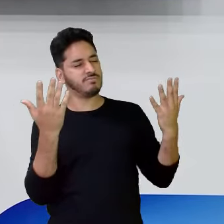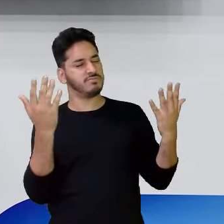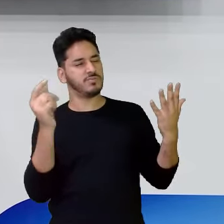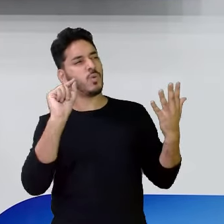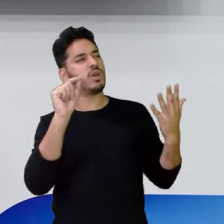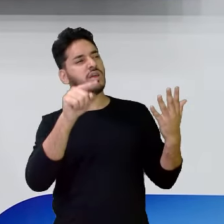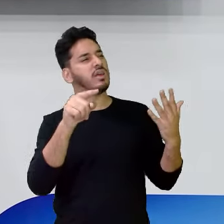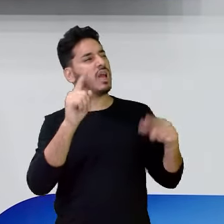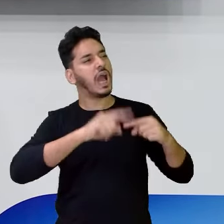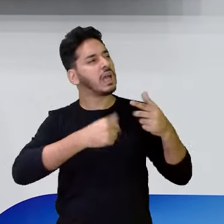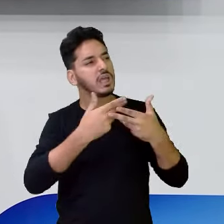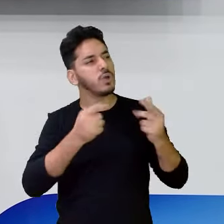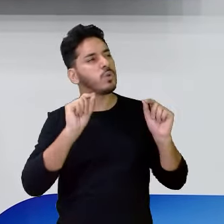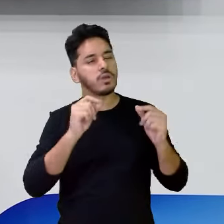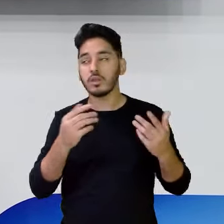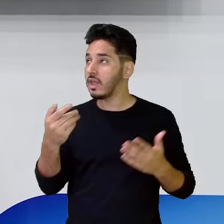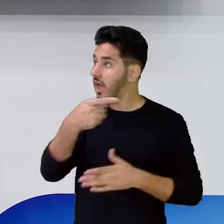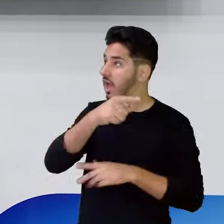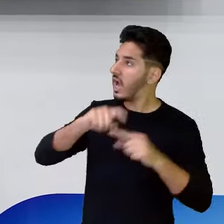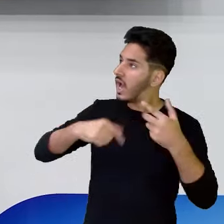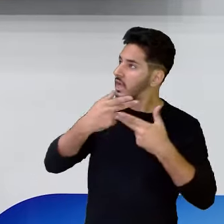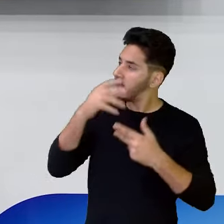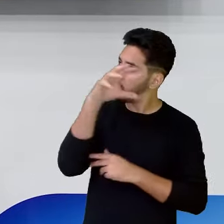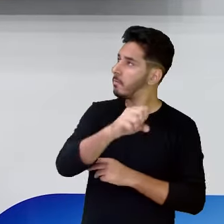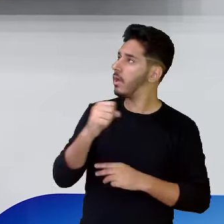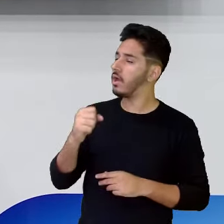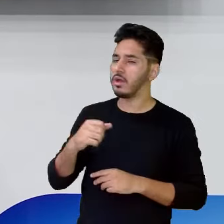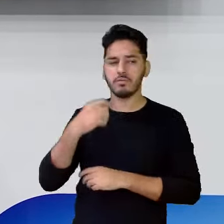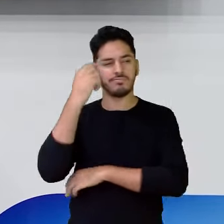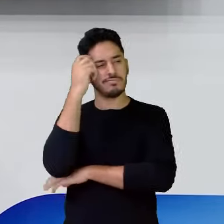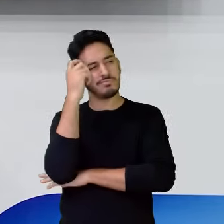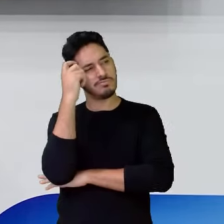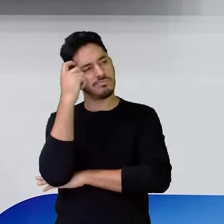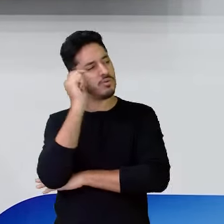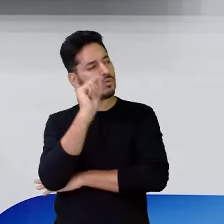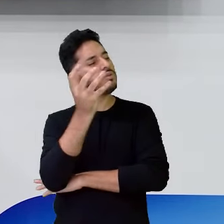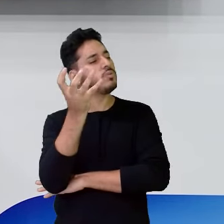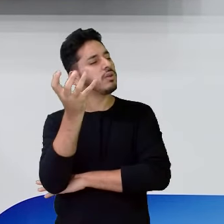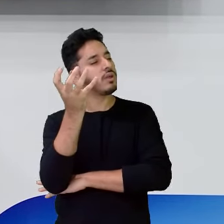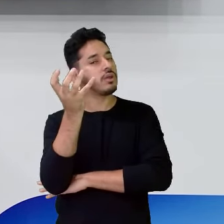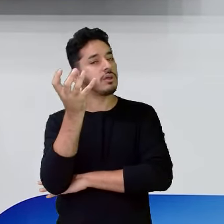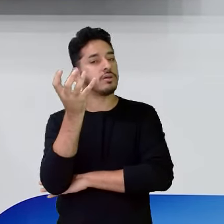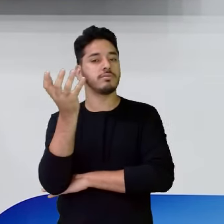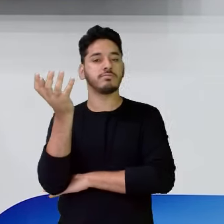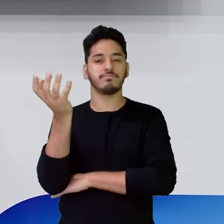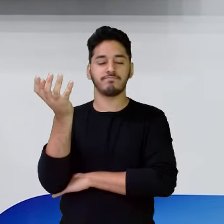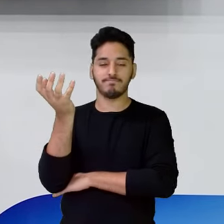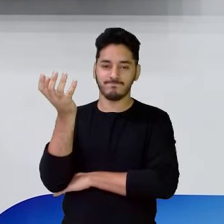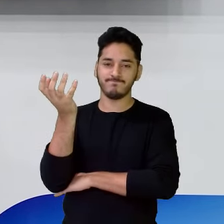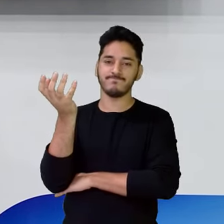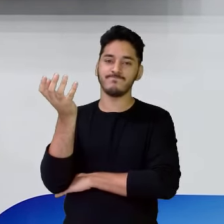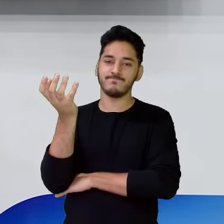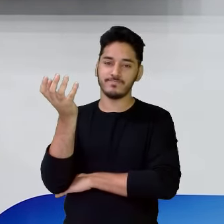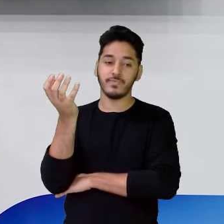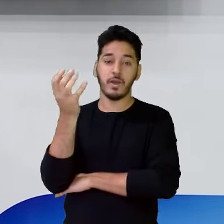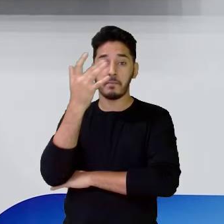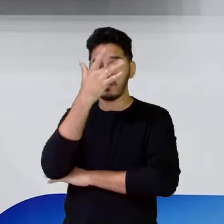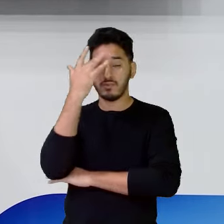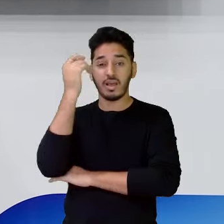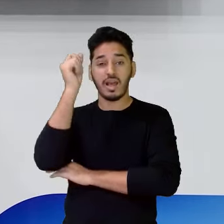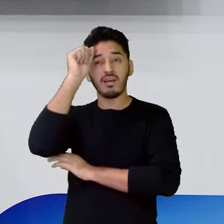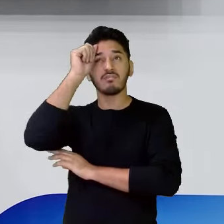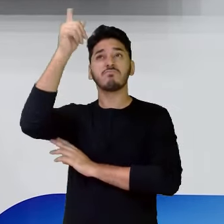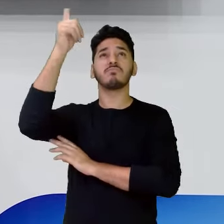específico o que é. O que é eu quero? Eu deixo para o outro adivinhar